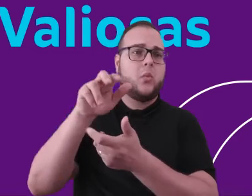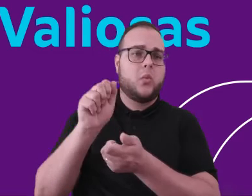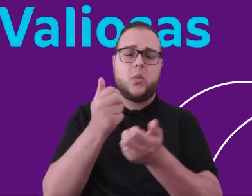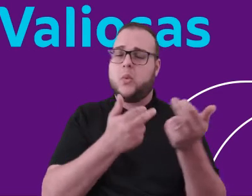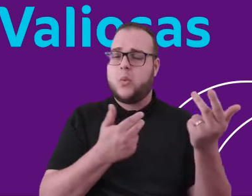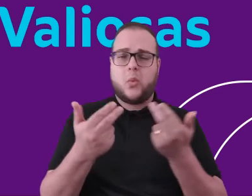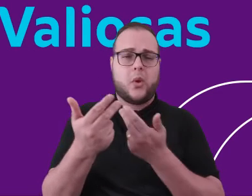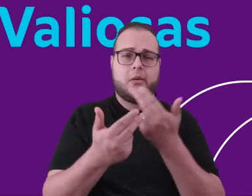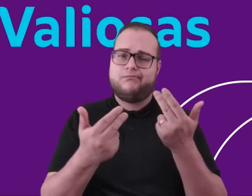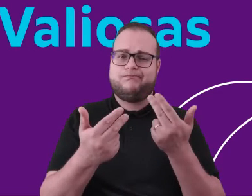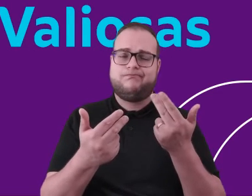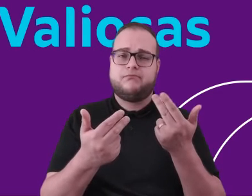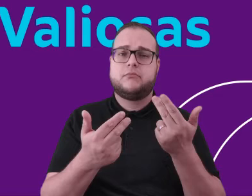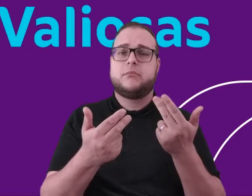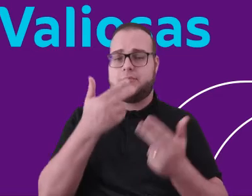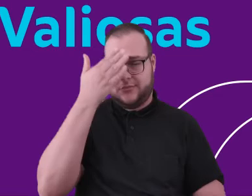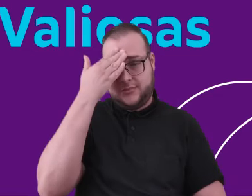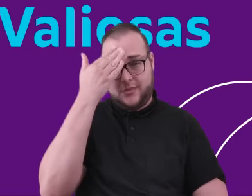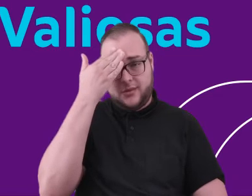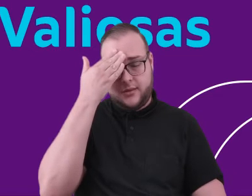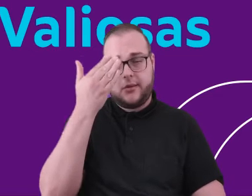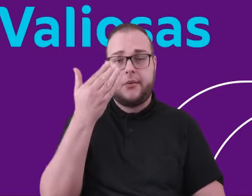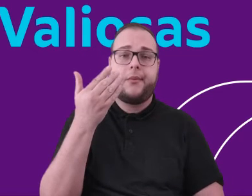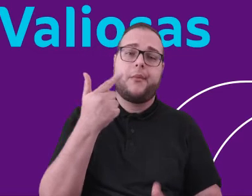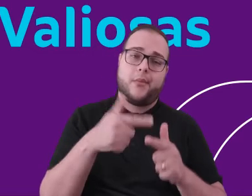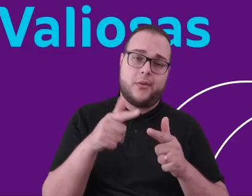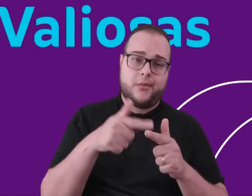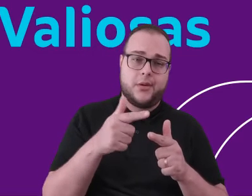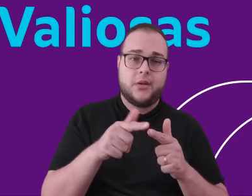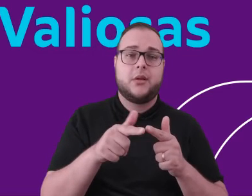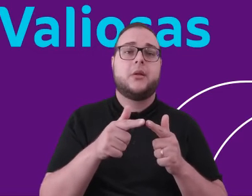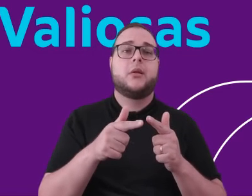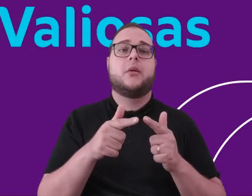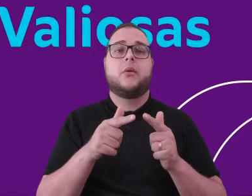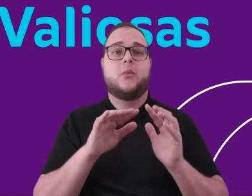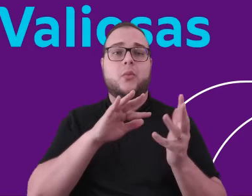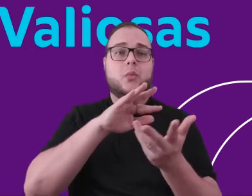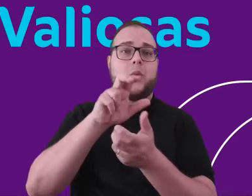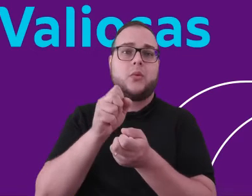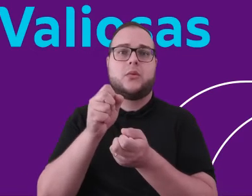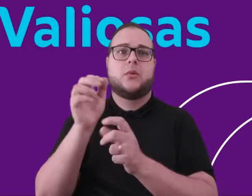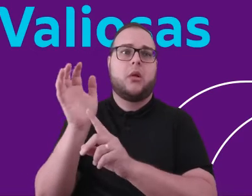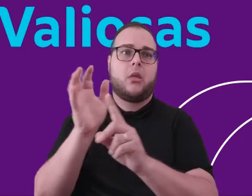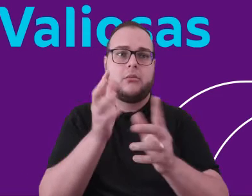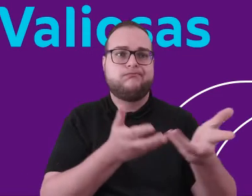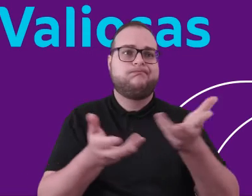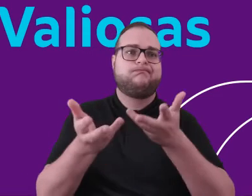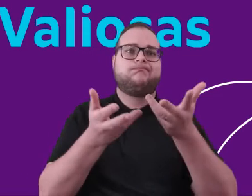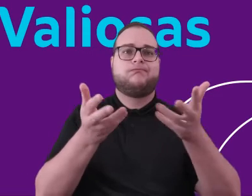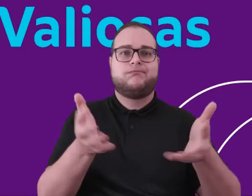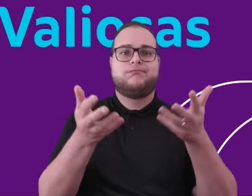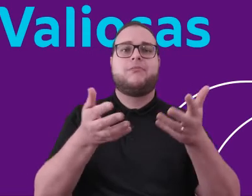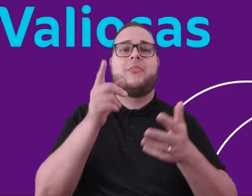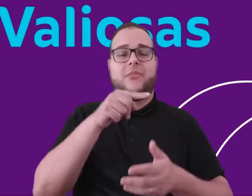inteiro. E, como a gente sabe, o efeito colateral dessa adoção maciça de estímulos são desequilíbrios nas